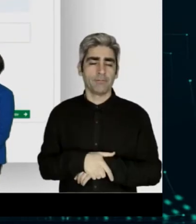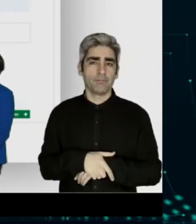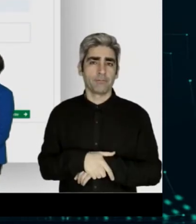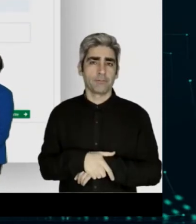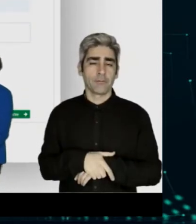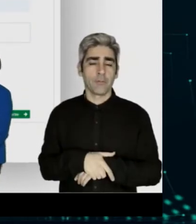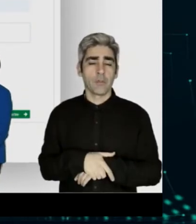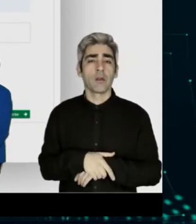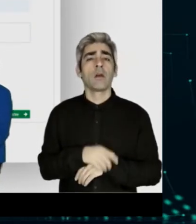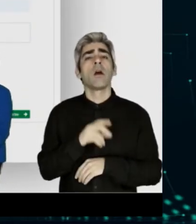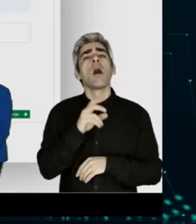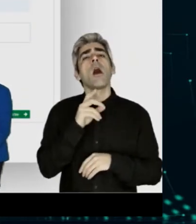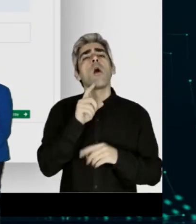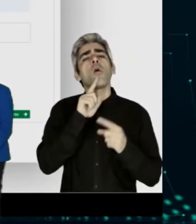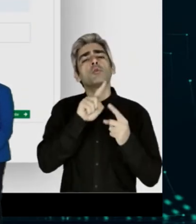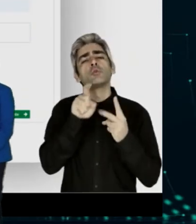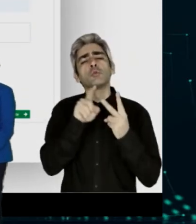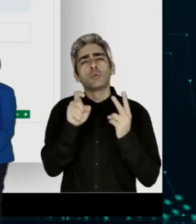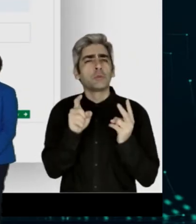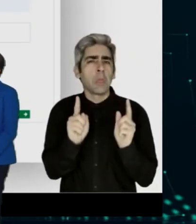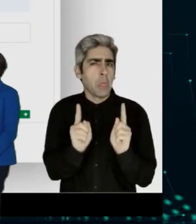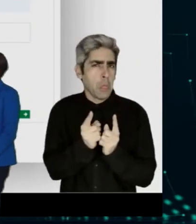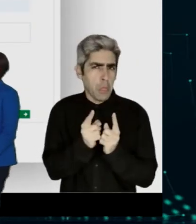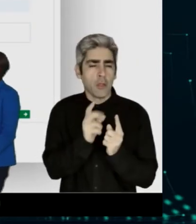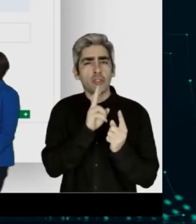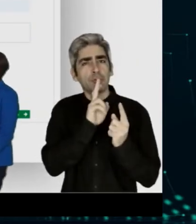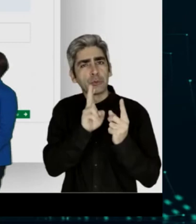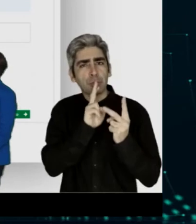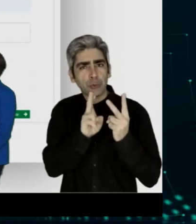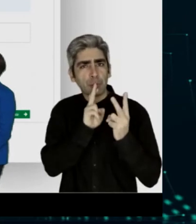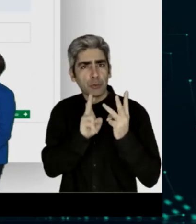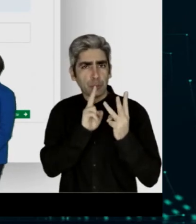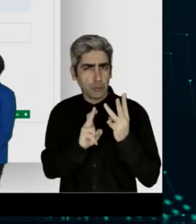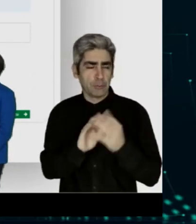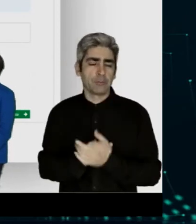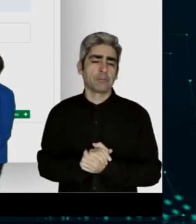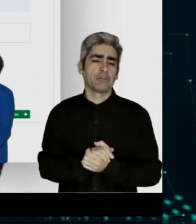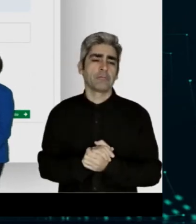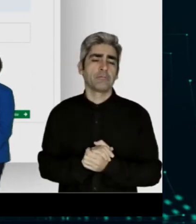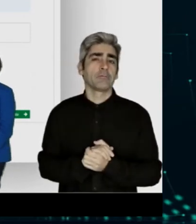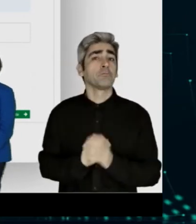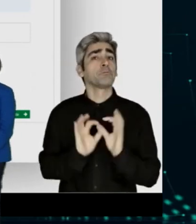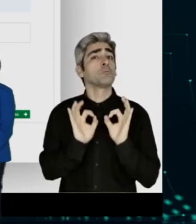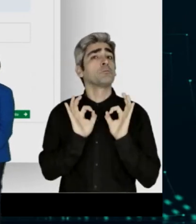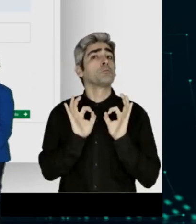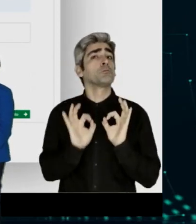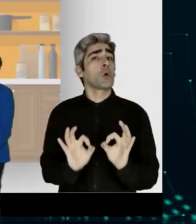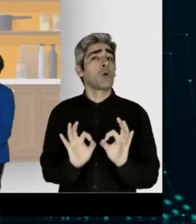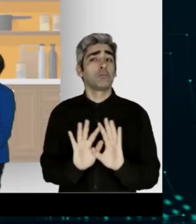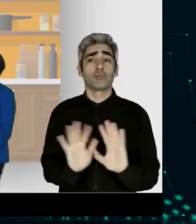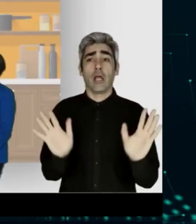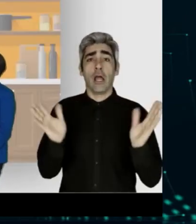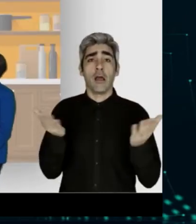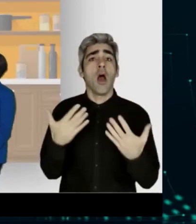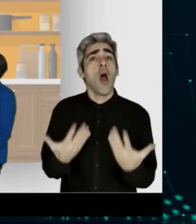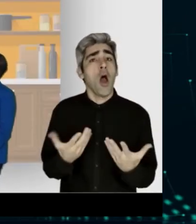integração e na interoperabilidade com outros serviços, que permitiu aos serviços da segurança social serem mais eficientes. E, por fim, a criação de